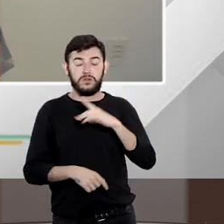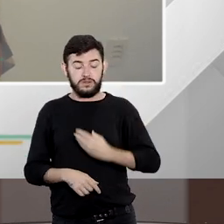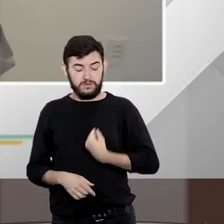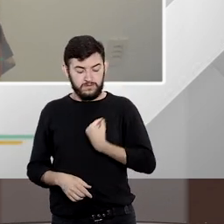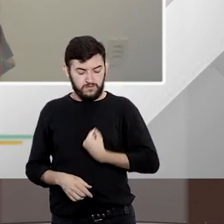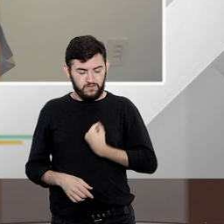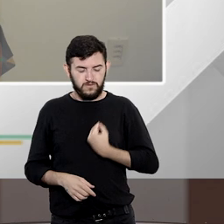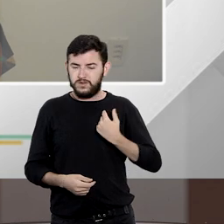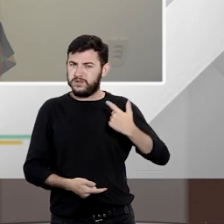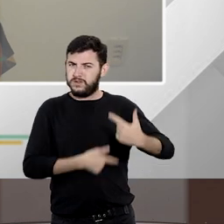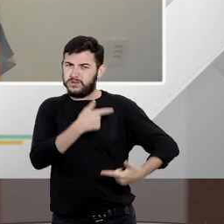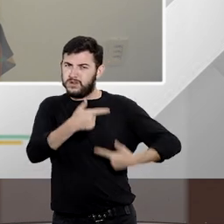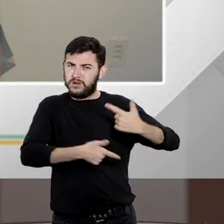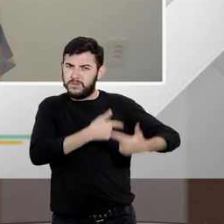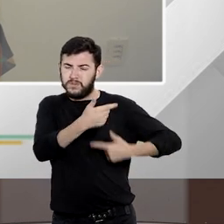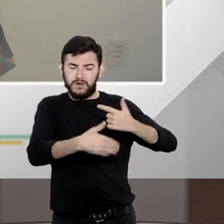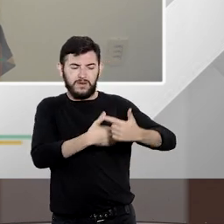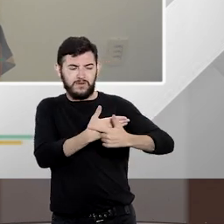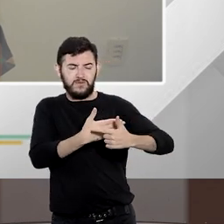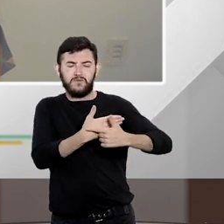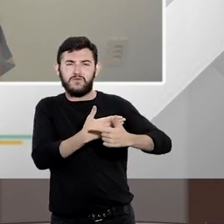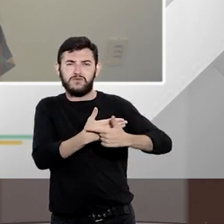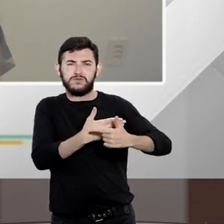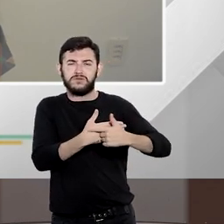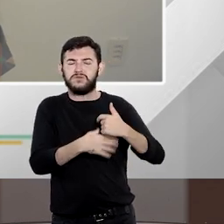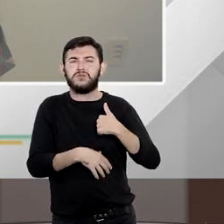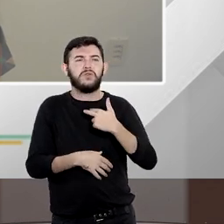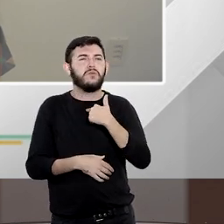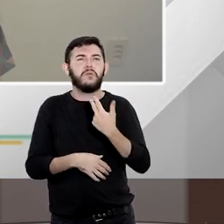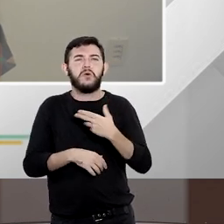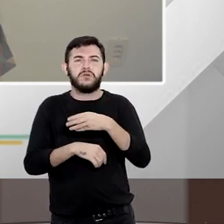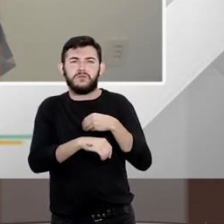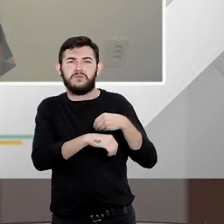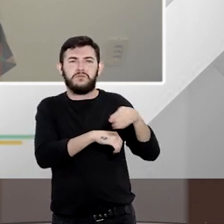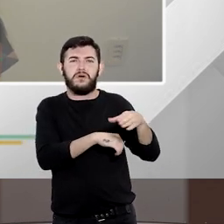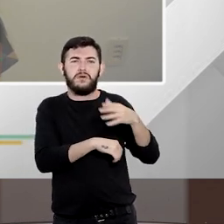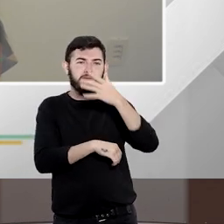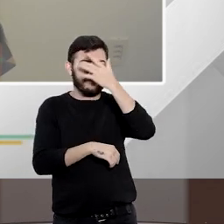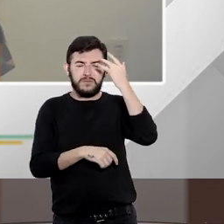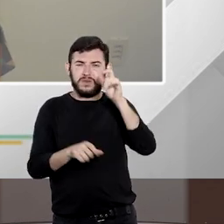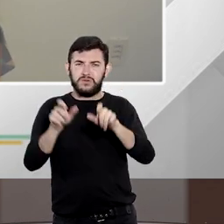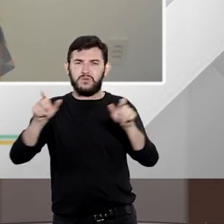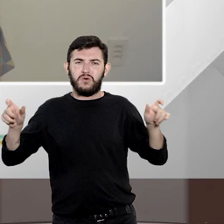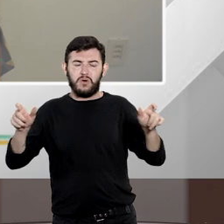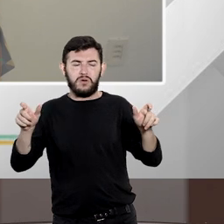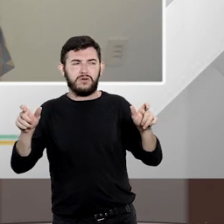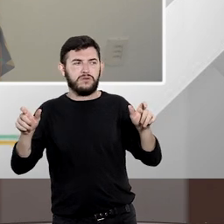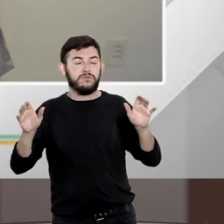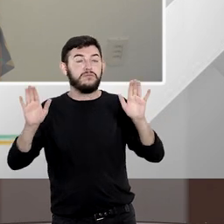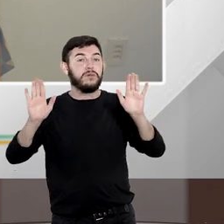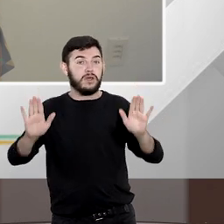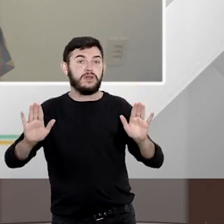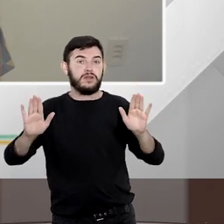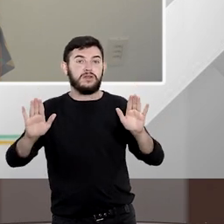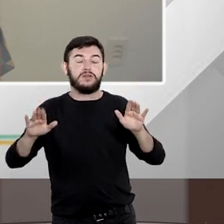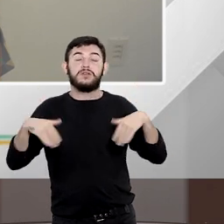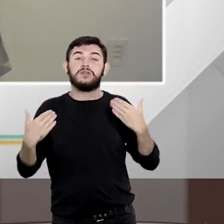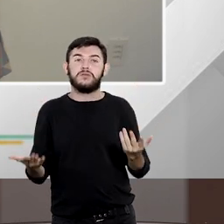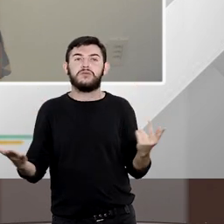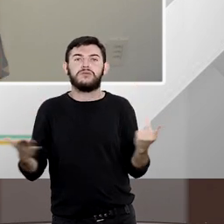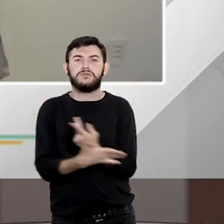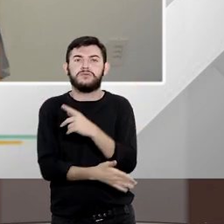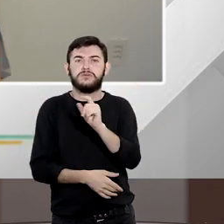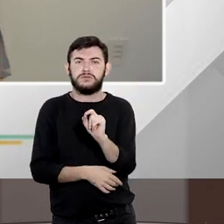funções e que não pode nem ser transmitido a terceiros então acaba que ele cai nessa